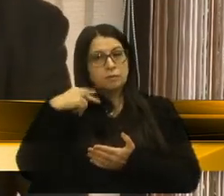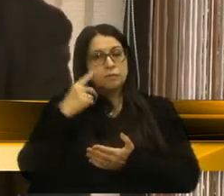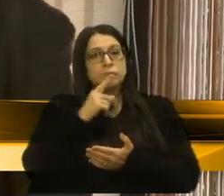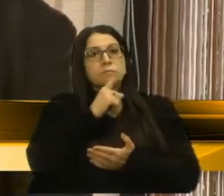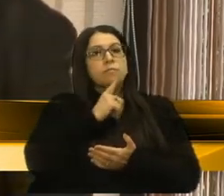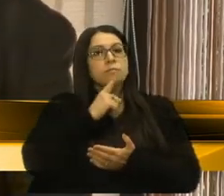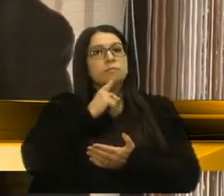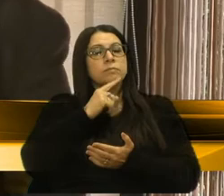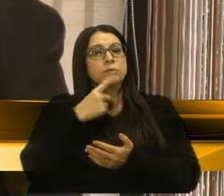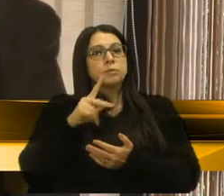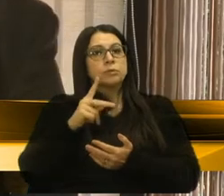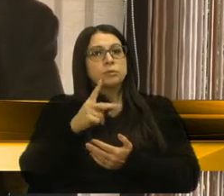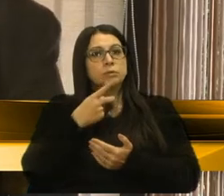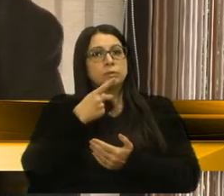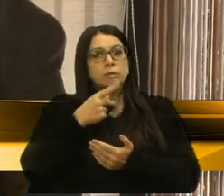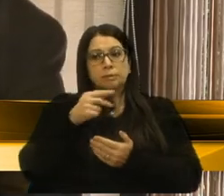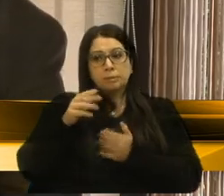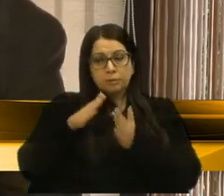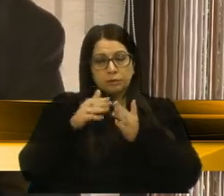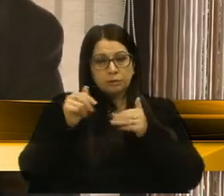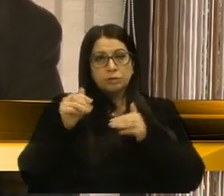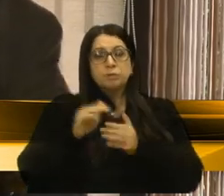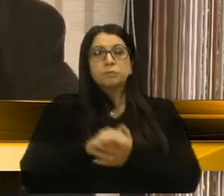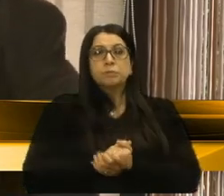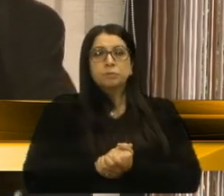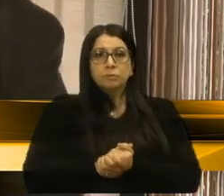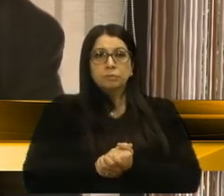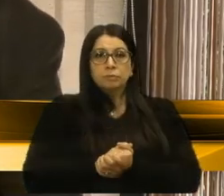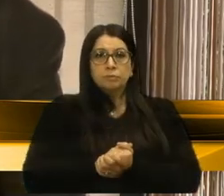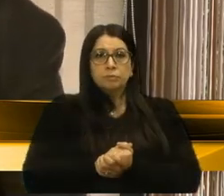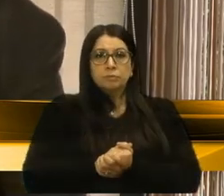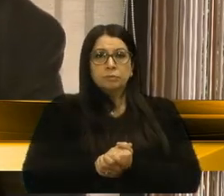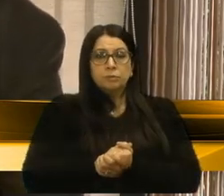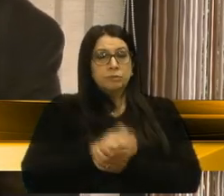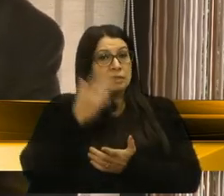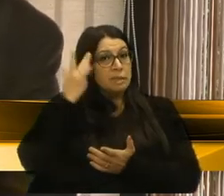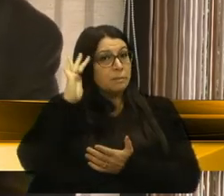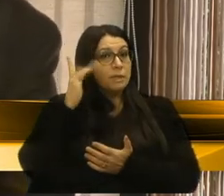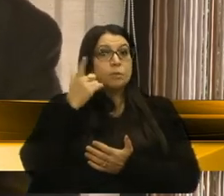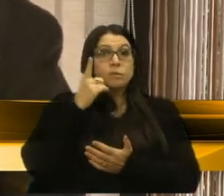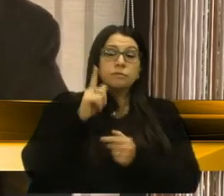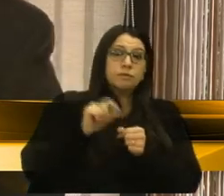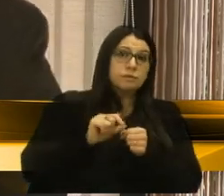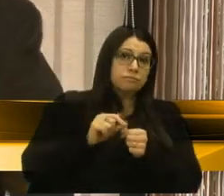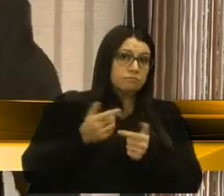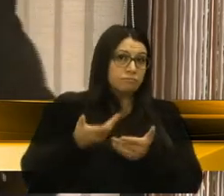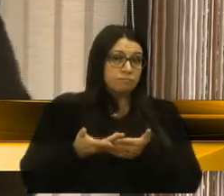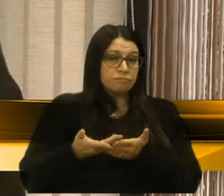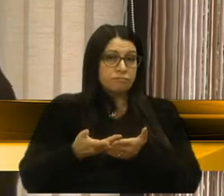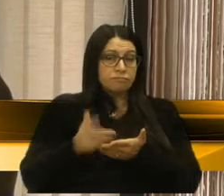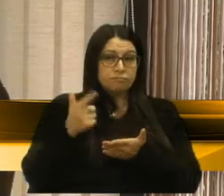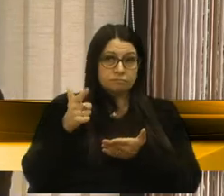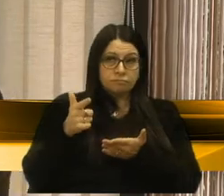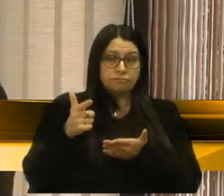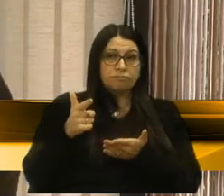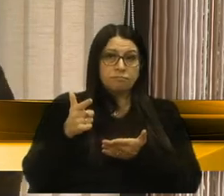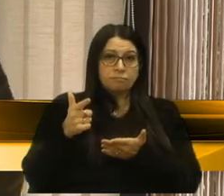pela sua indicação, e não sabia se nós íamos conseguir fazer, porque se nós não tivesse